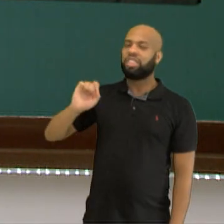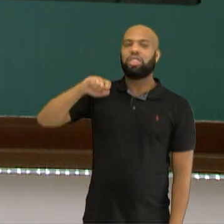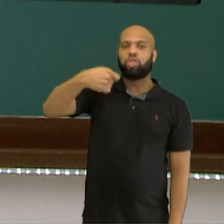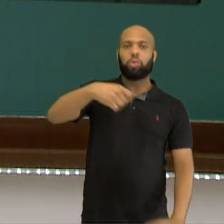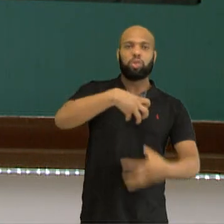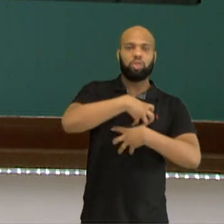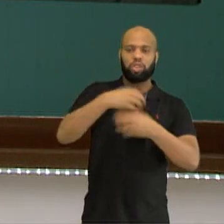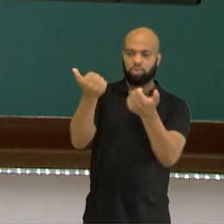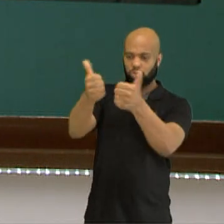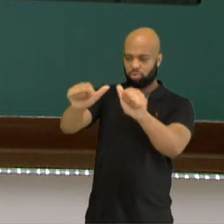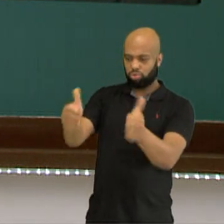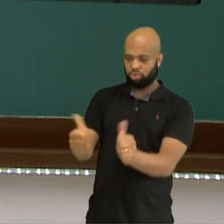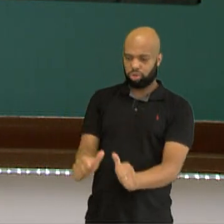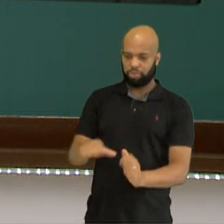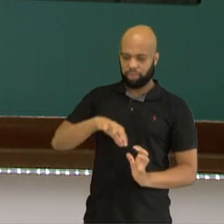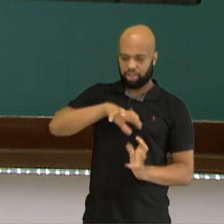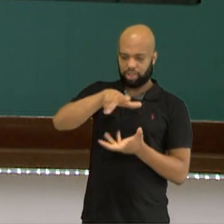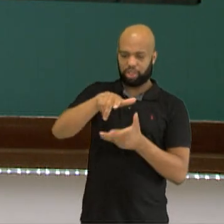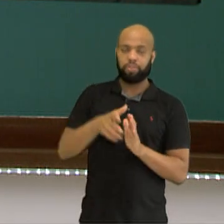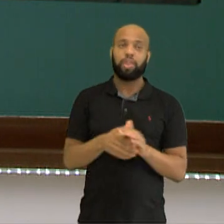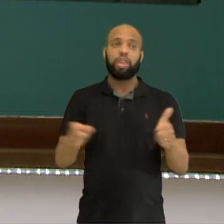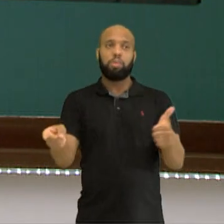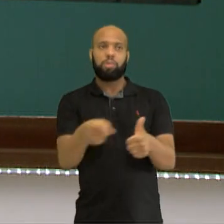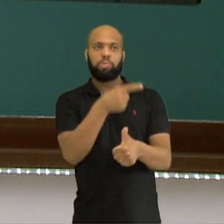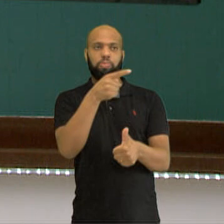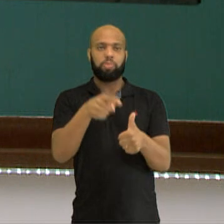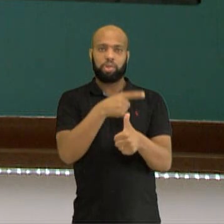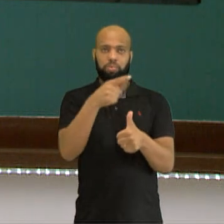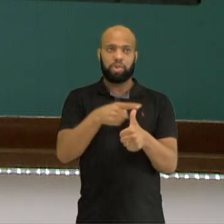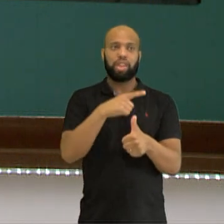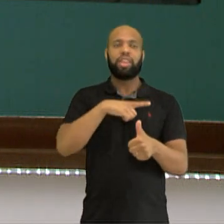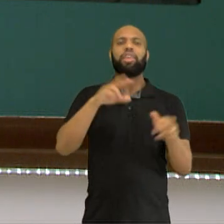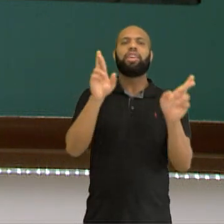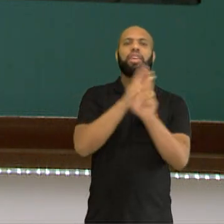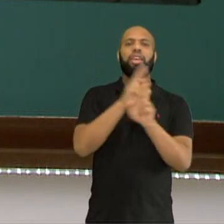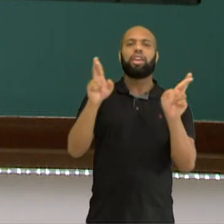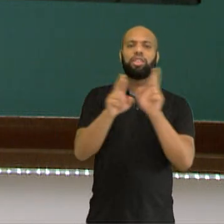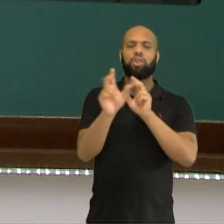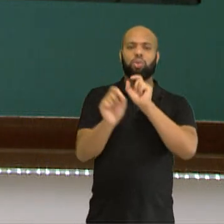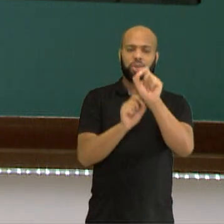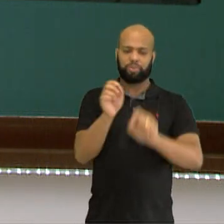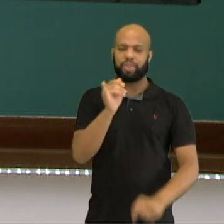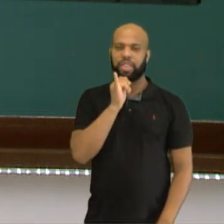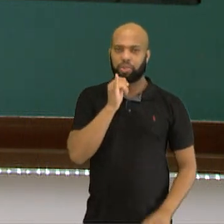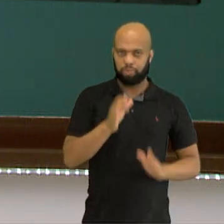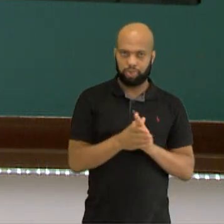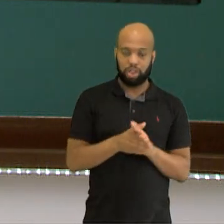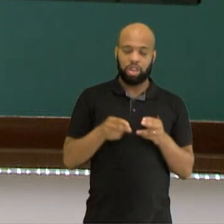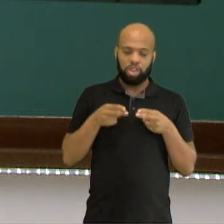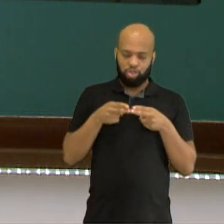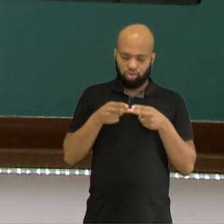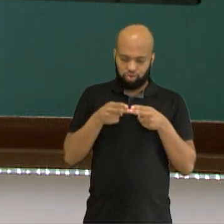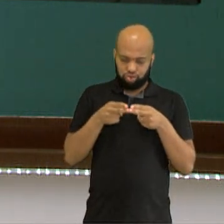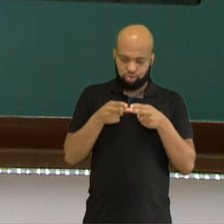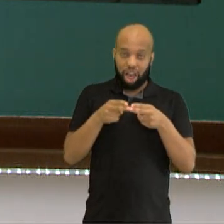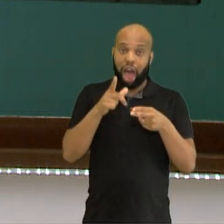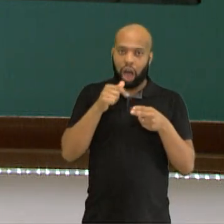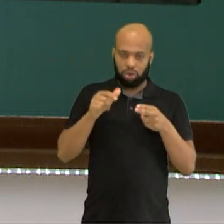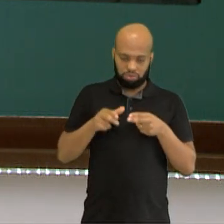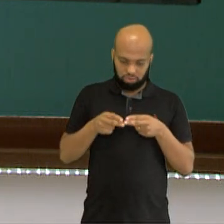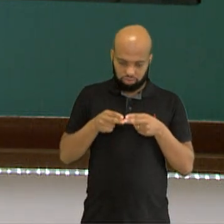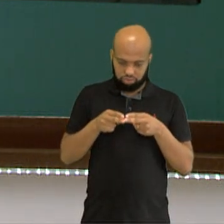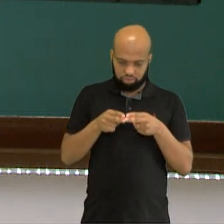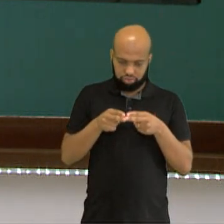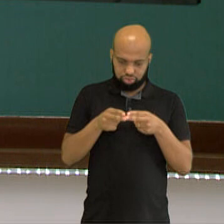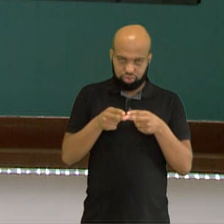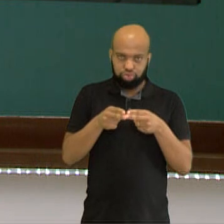formato do nosso planeta. A primeira está relacionada a essa evidência quando um navio some no horizonte. Então, imagine você